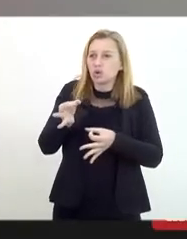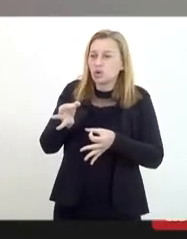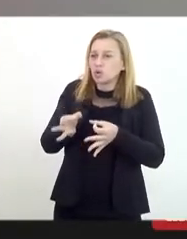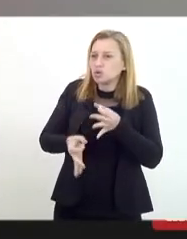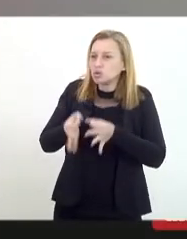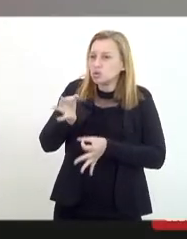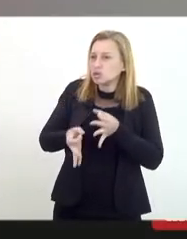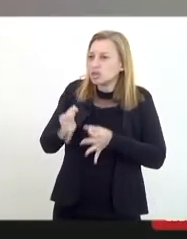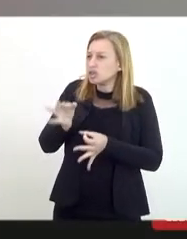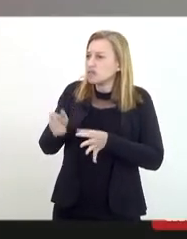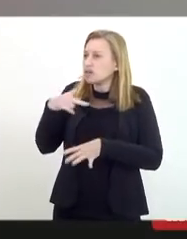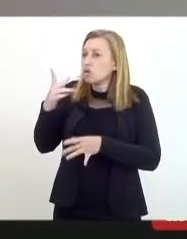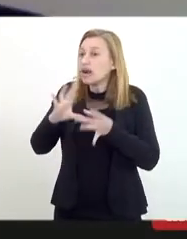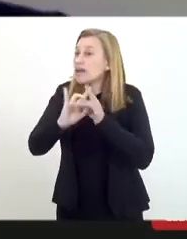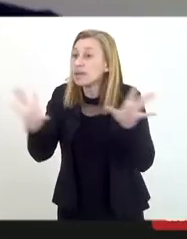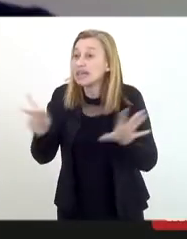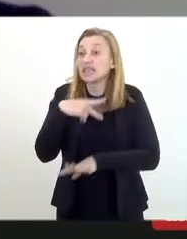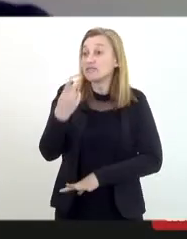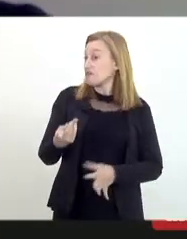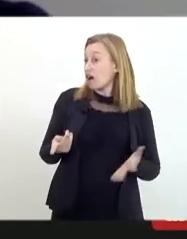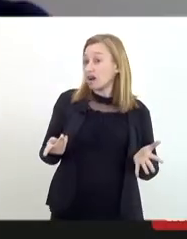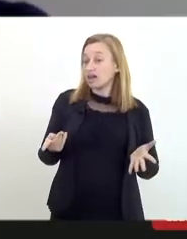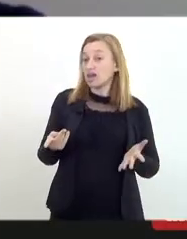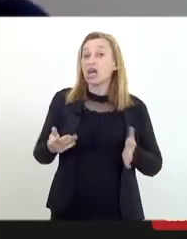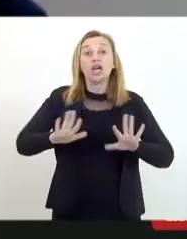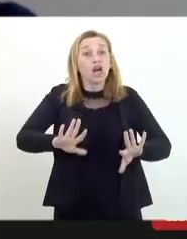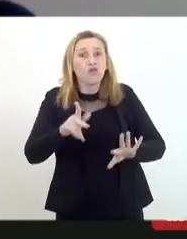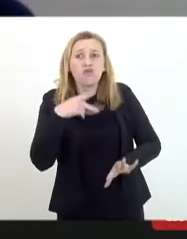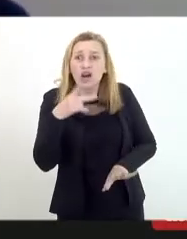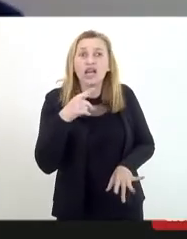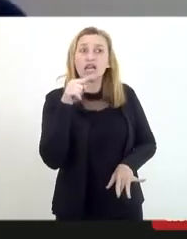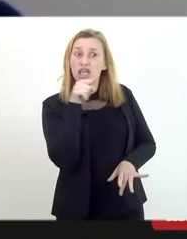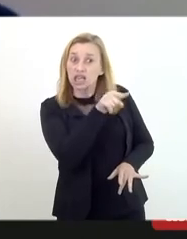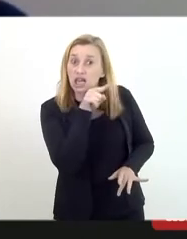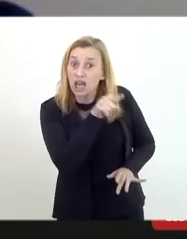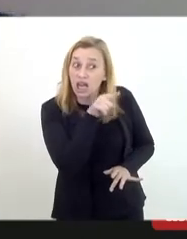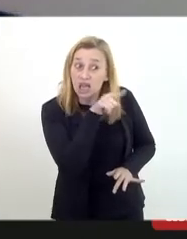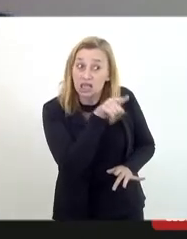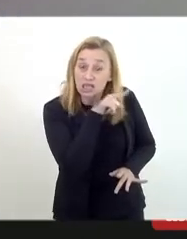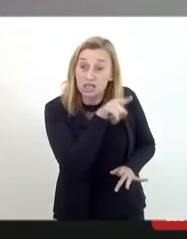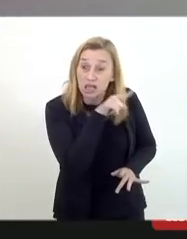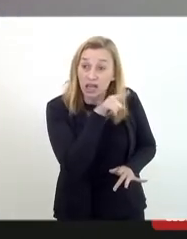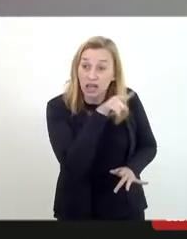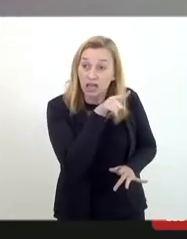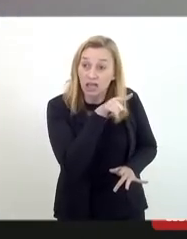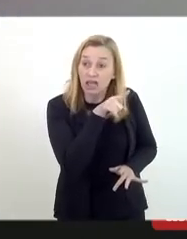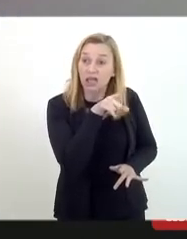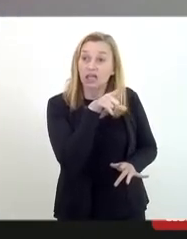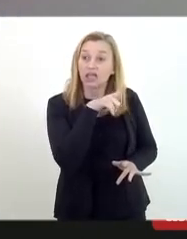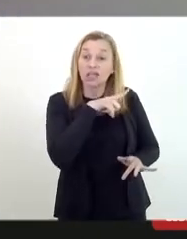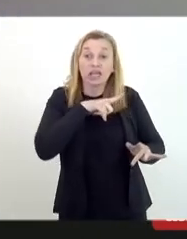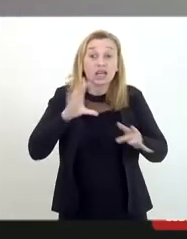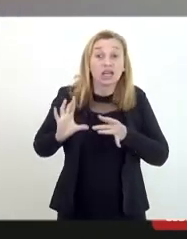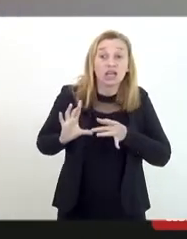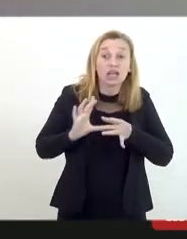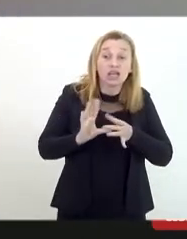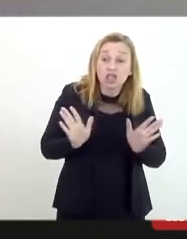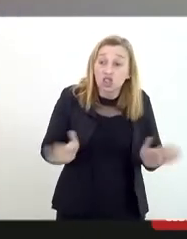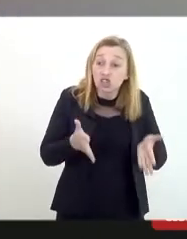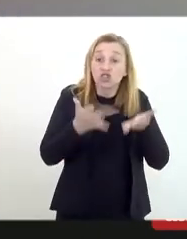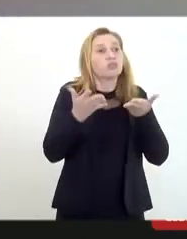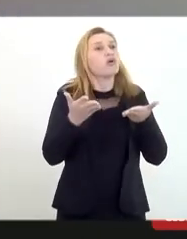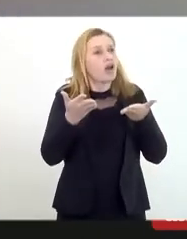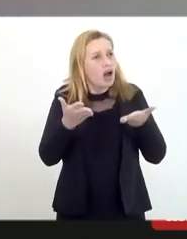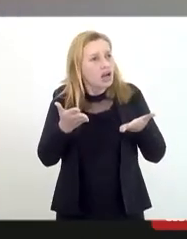expressão, eu alegando que esse proselitismo destrutivo é que tem reiteradamente estimulado